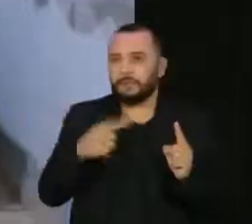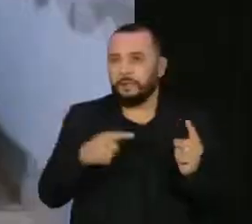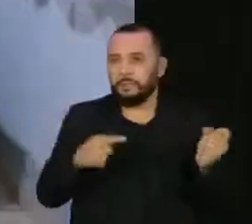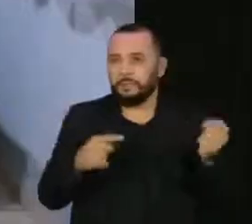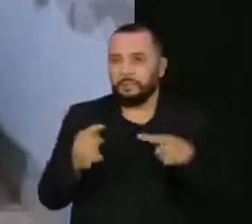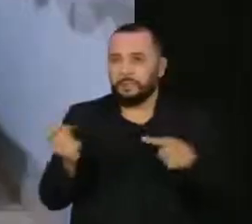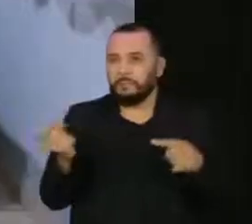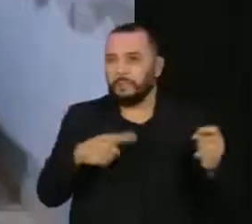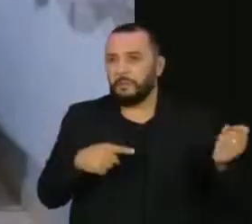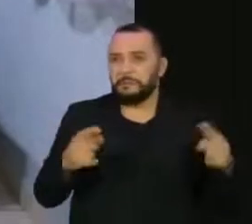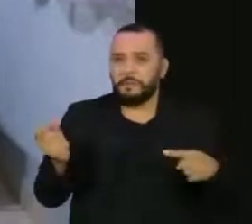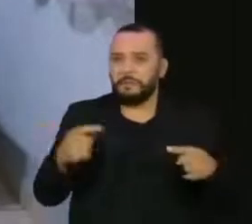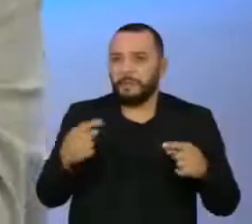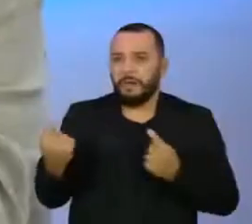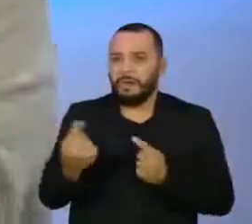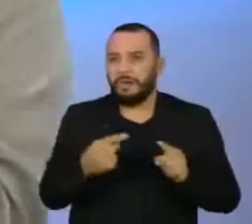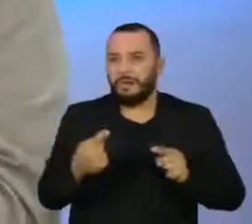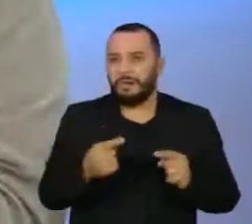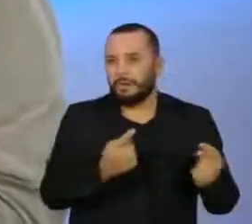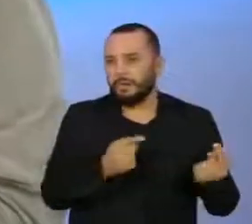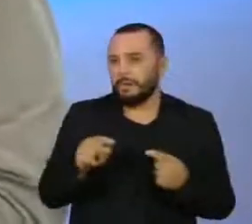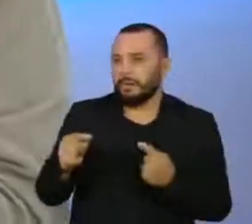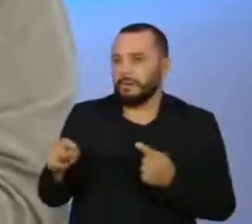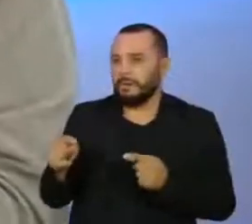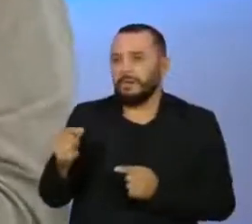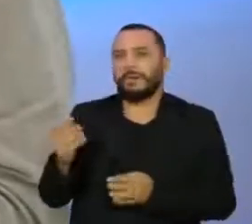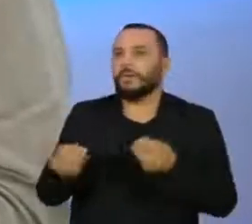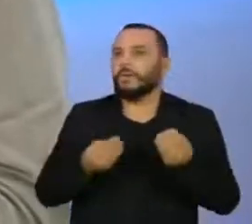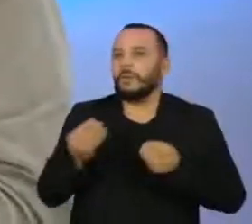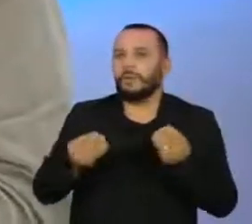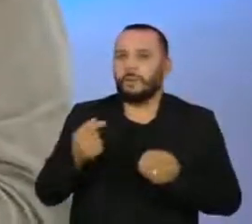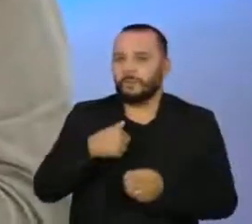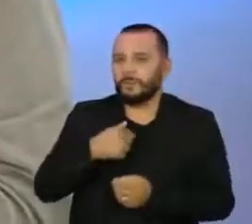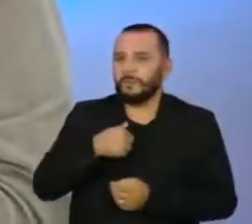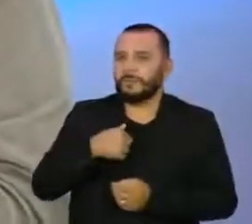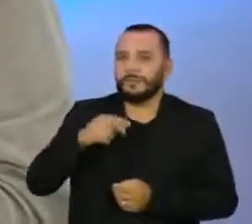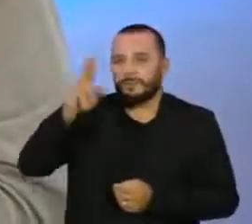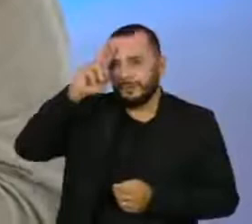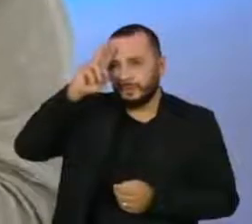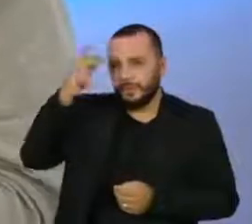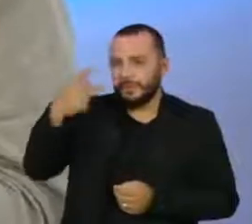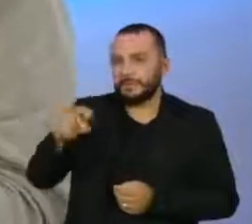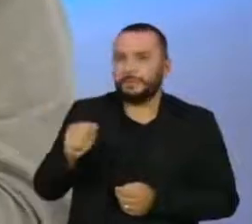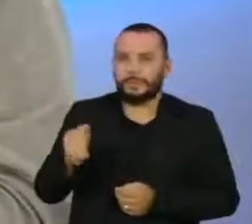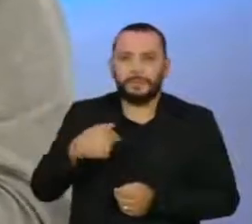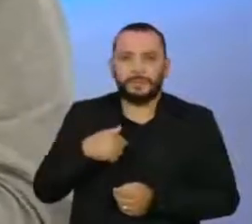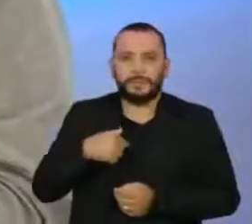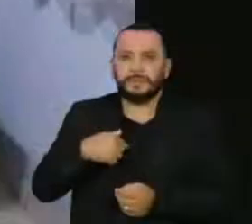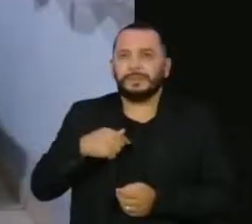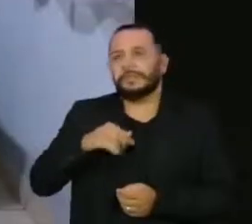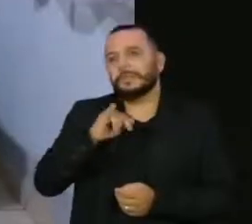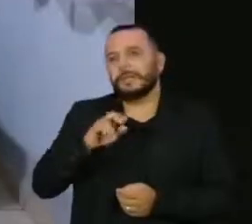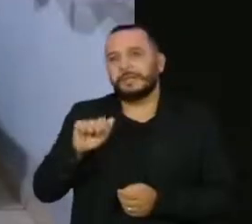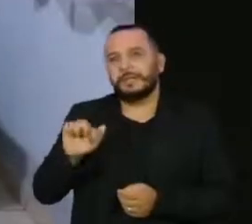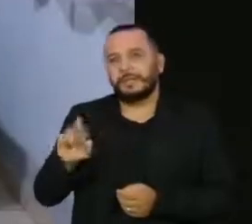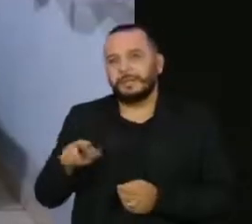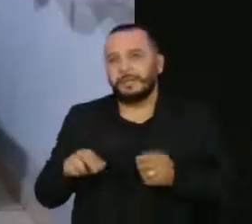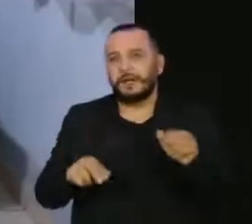ficava provocando o outro. Qual a tua história predileta de Argemiro Patrocínio contra Jair do Cavaquinho ou vice-versa?